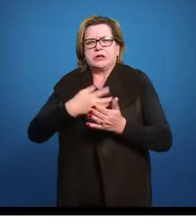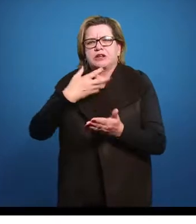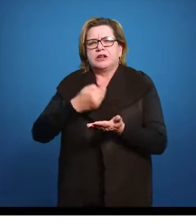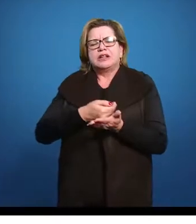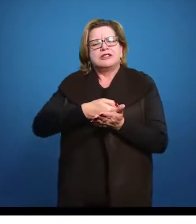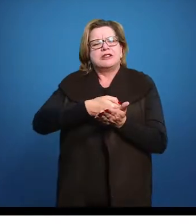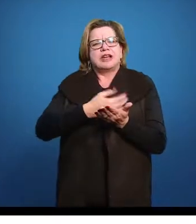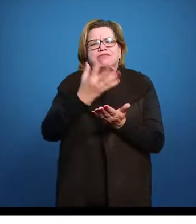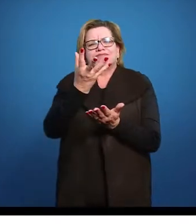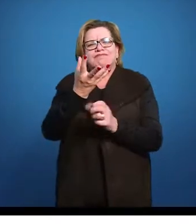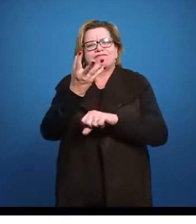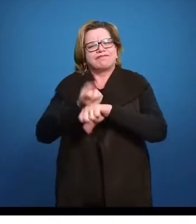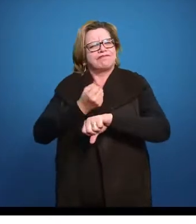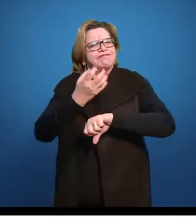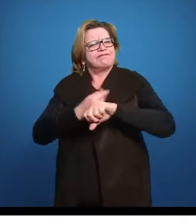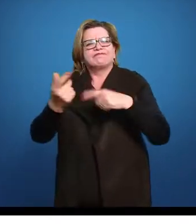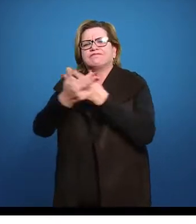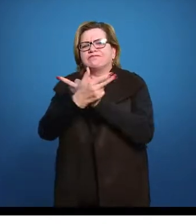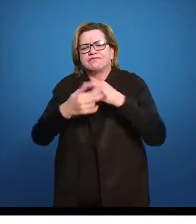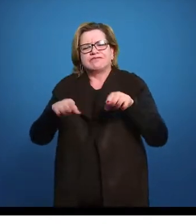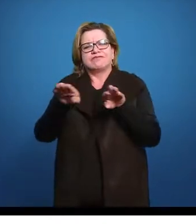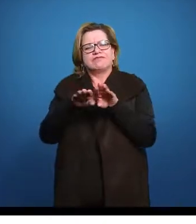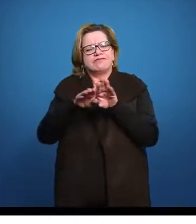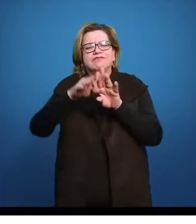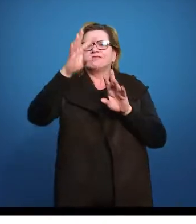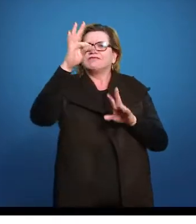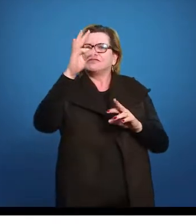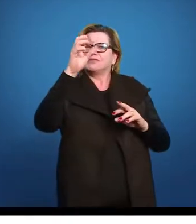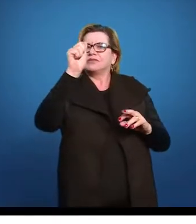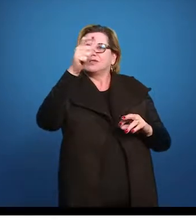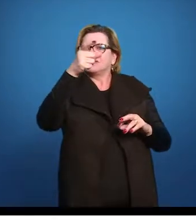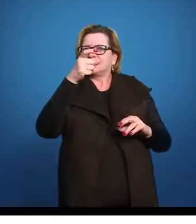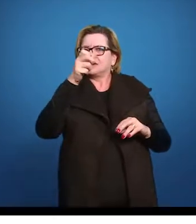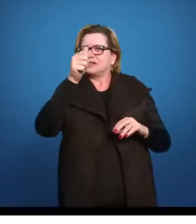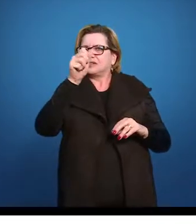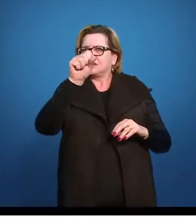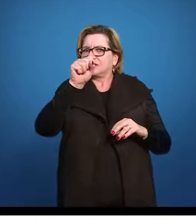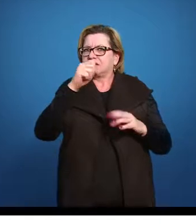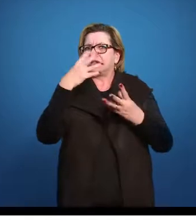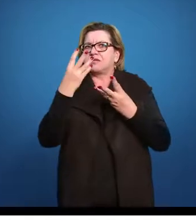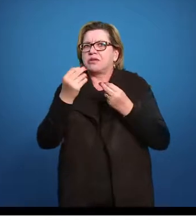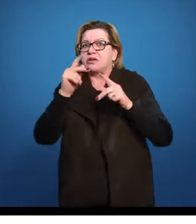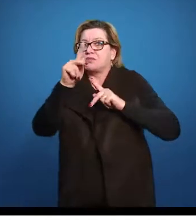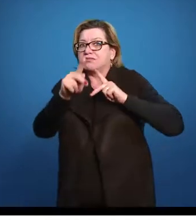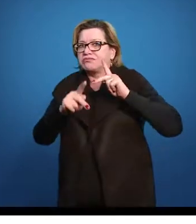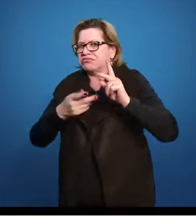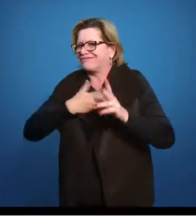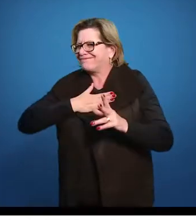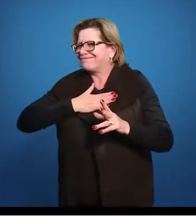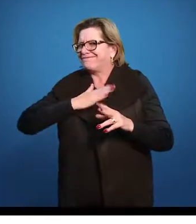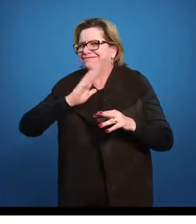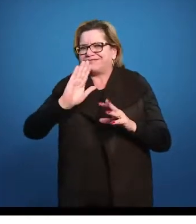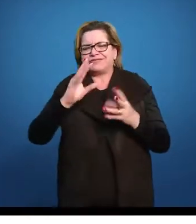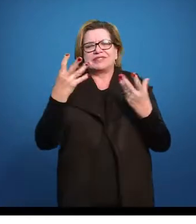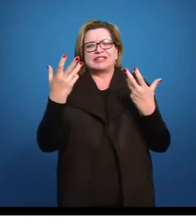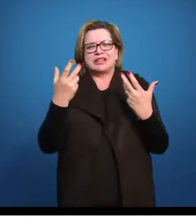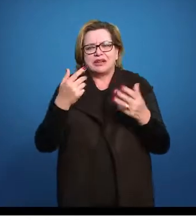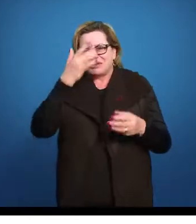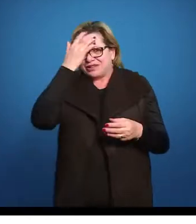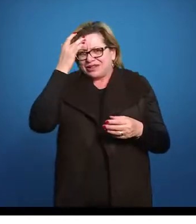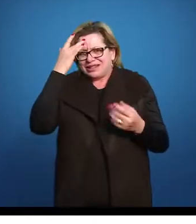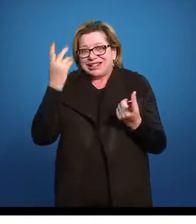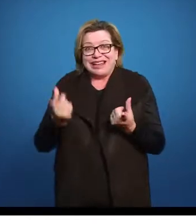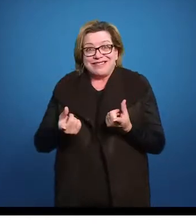com taxas, e como isso está desgostando parte da população, especialmente os que aqui viviam, que eram mais ricos,